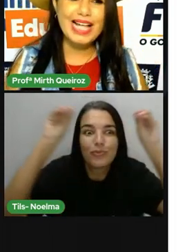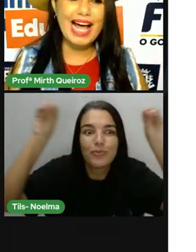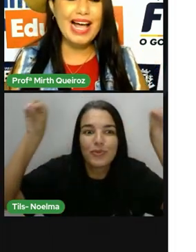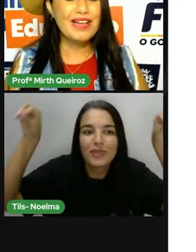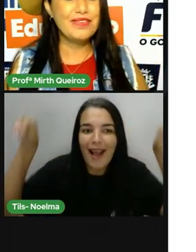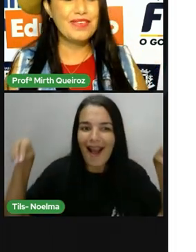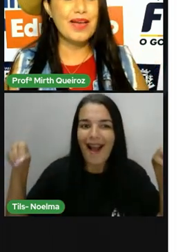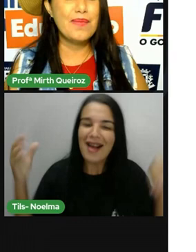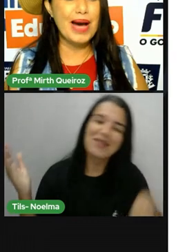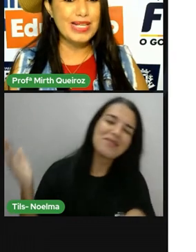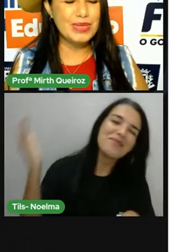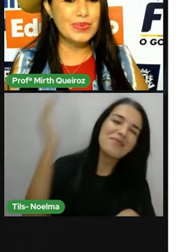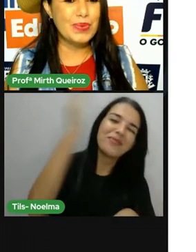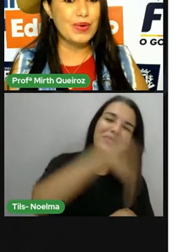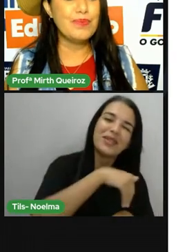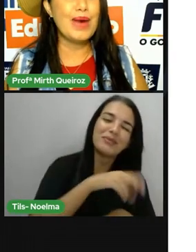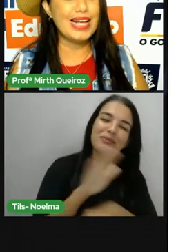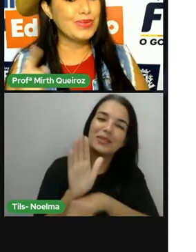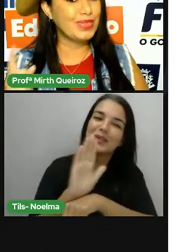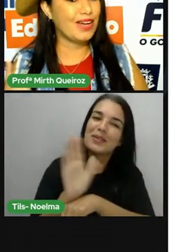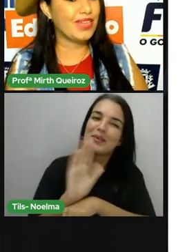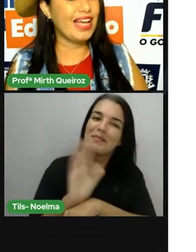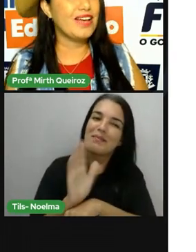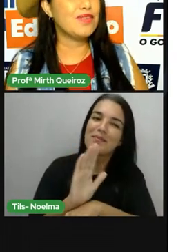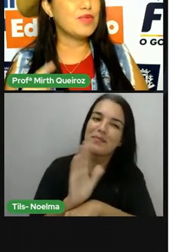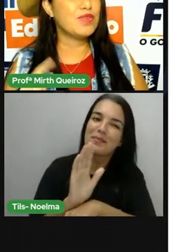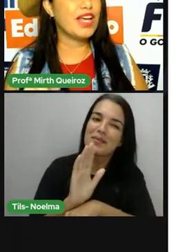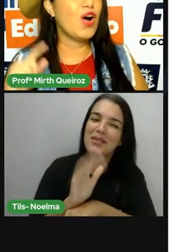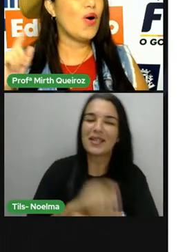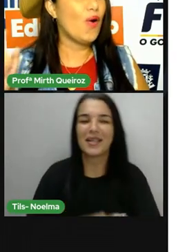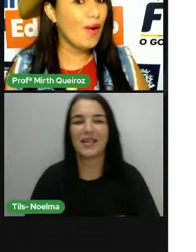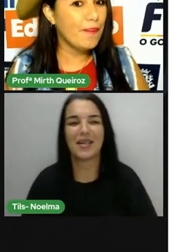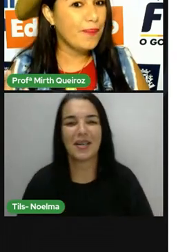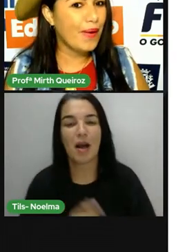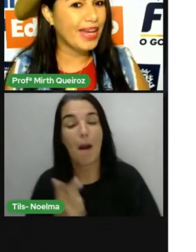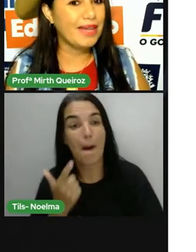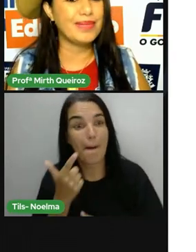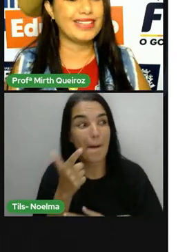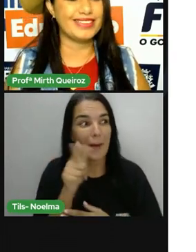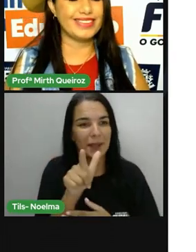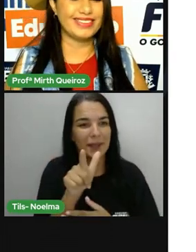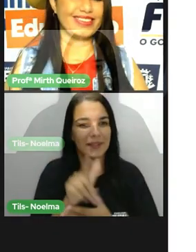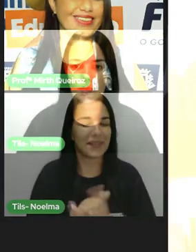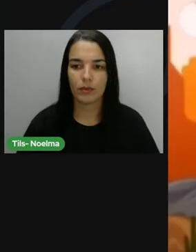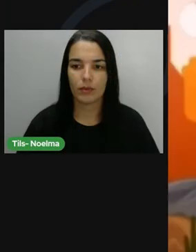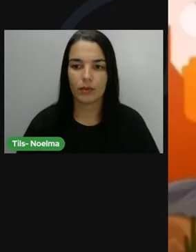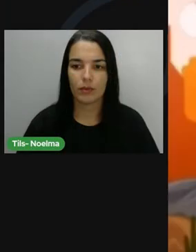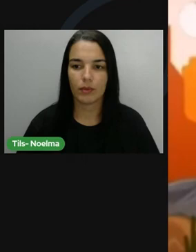Vamos lá ver mais um... mais um não, né? Vamos ver o poema.